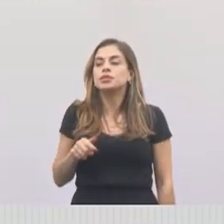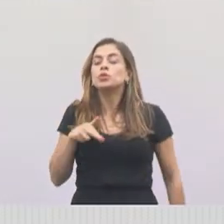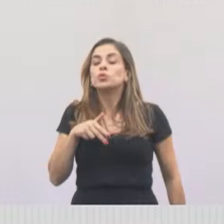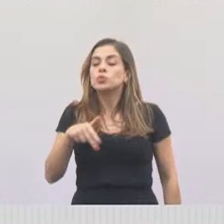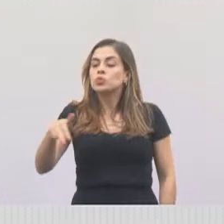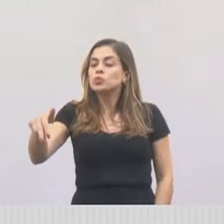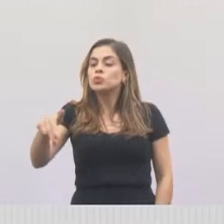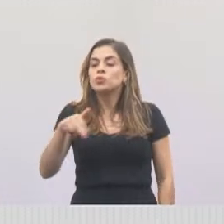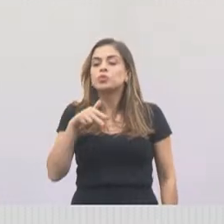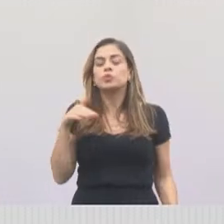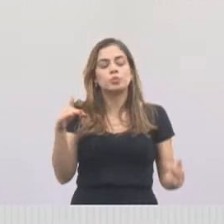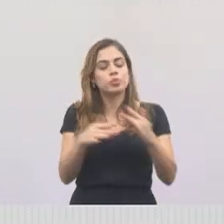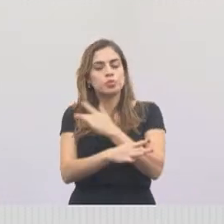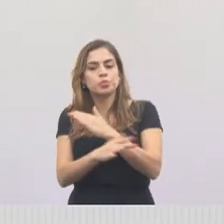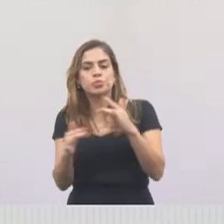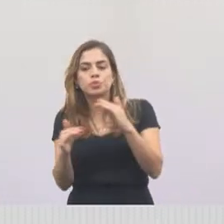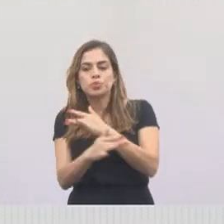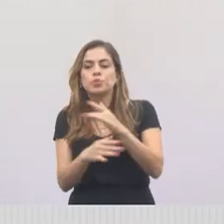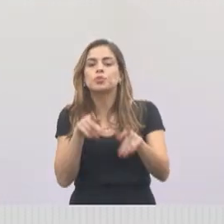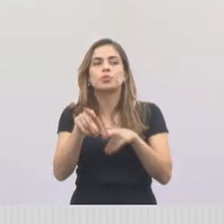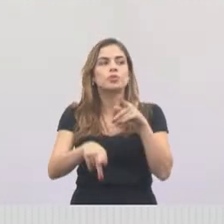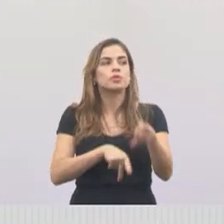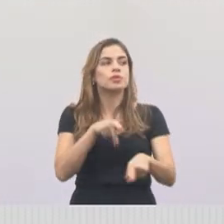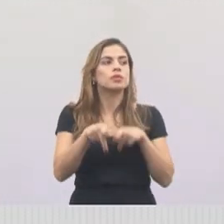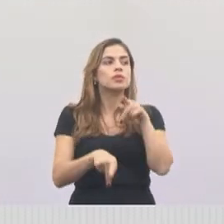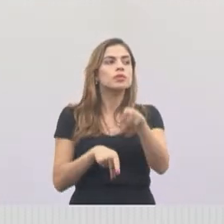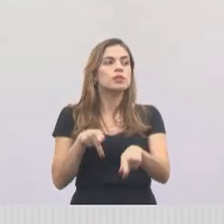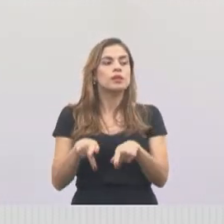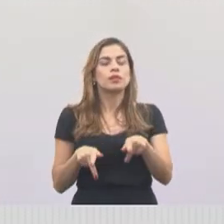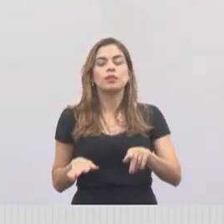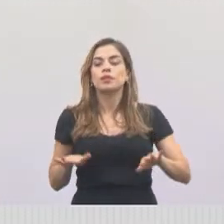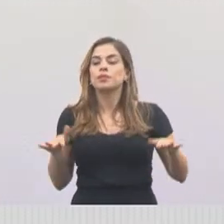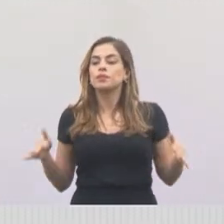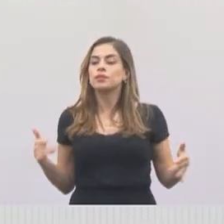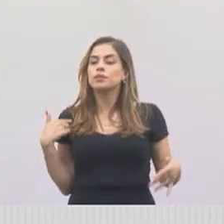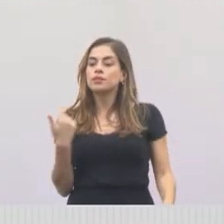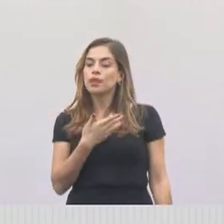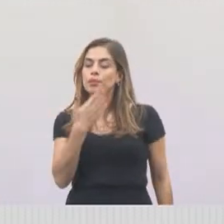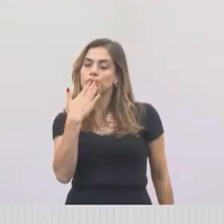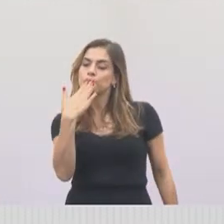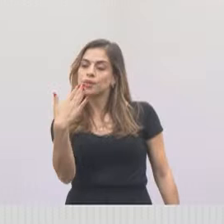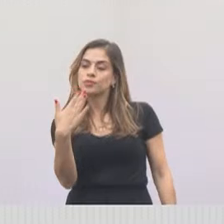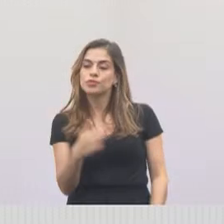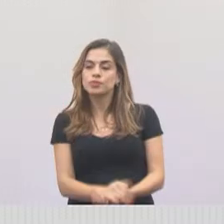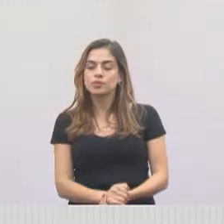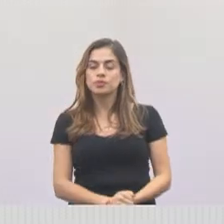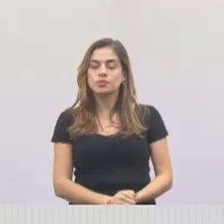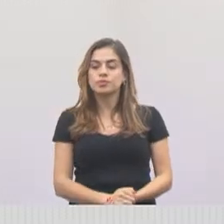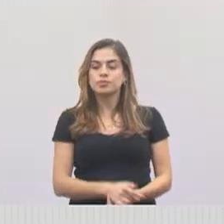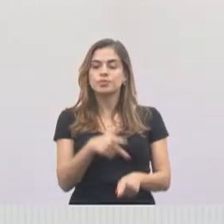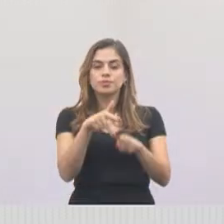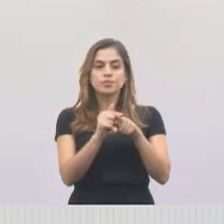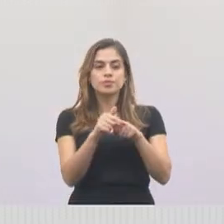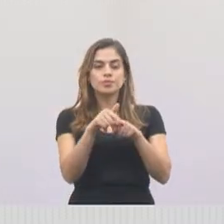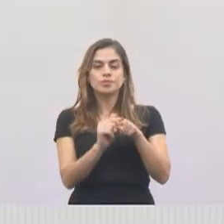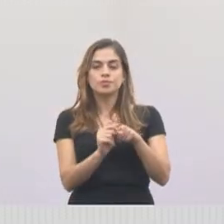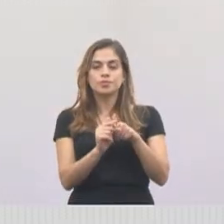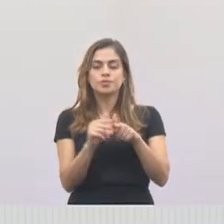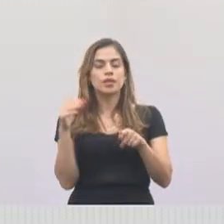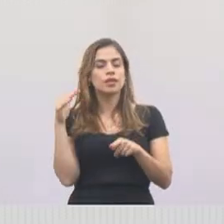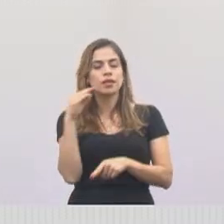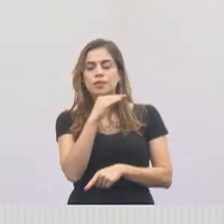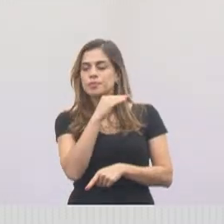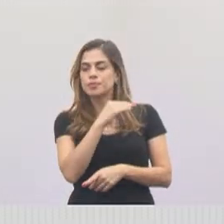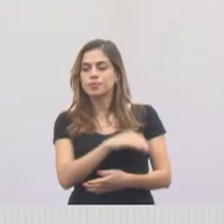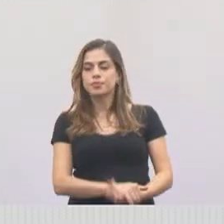utilizado pela população. Então, a gente fica aqui o nosso pedido, para que seja feito o mais